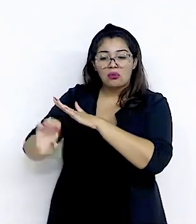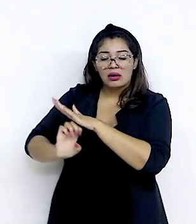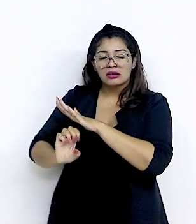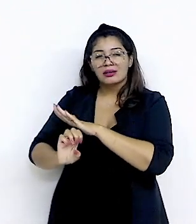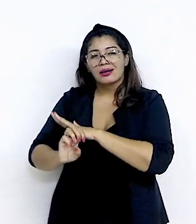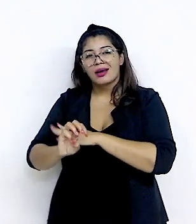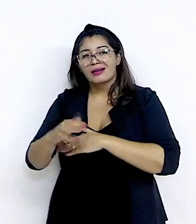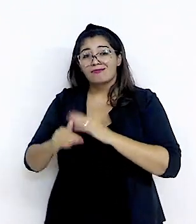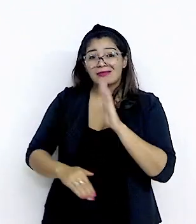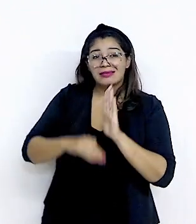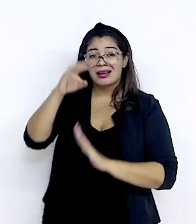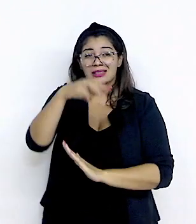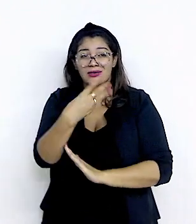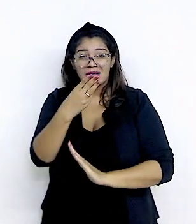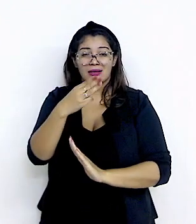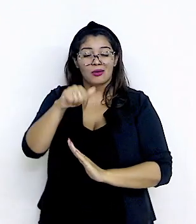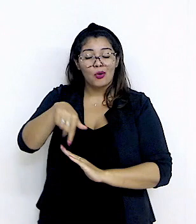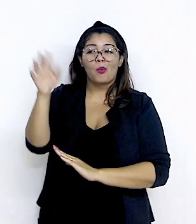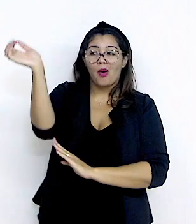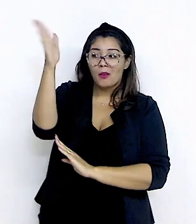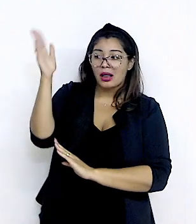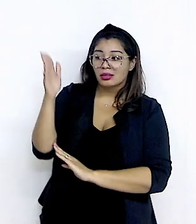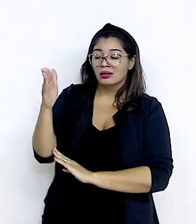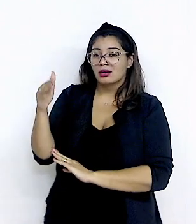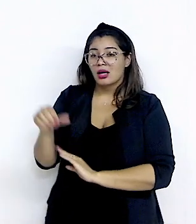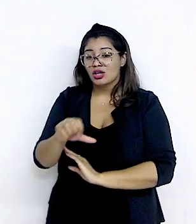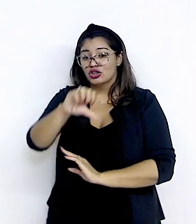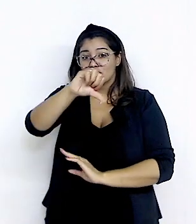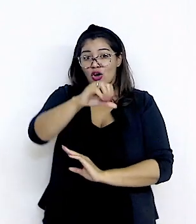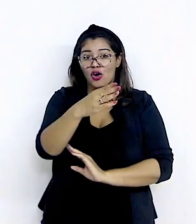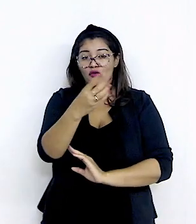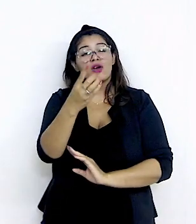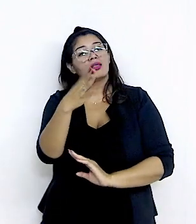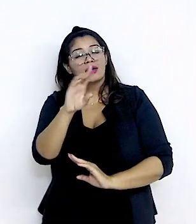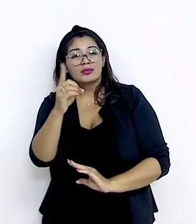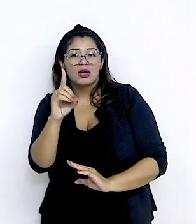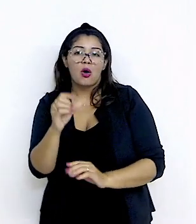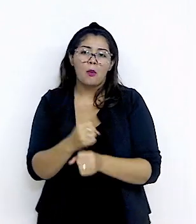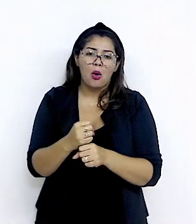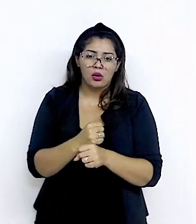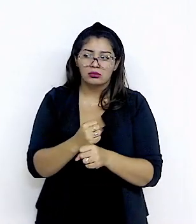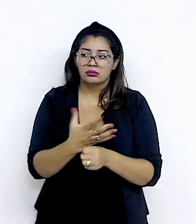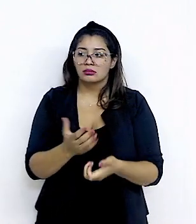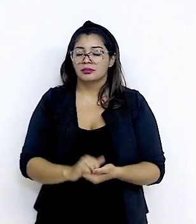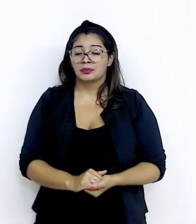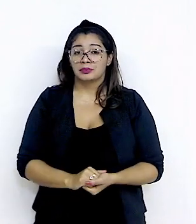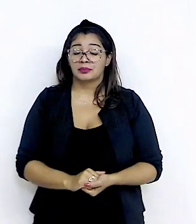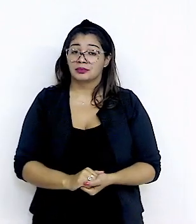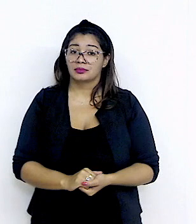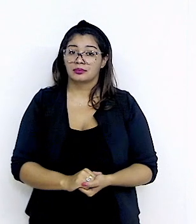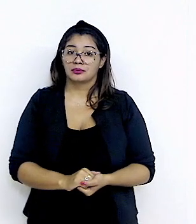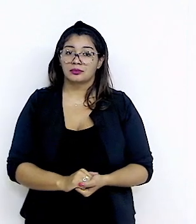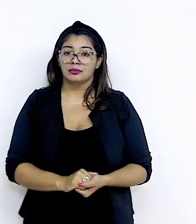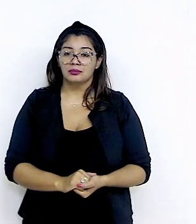três vezes maior Do que o comércio com o Brasil É da ordem de nove a dez bilhões de dólares por ano O comércio com o Irã Então,